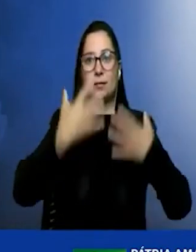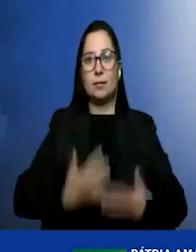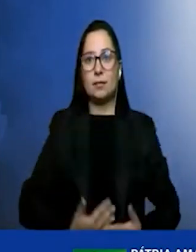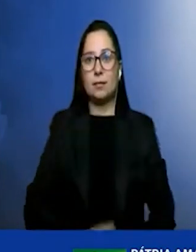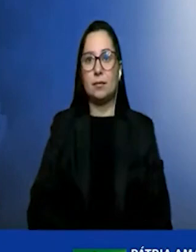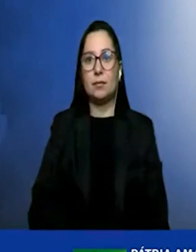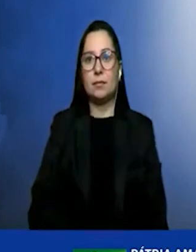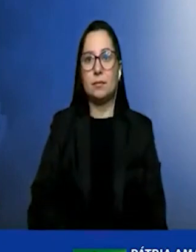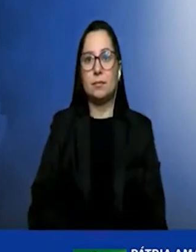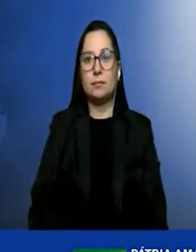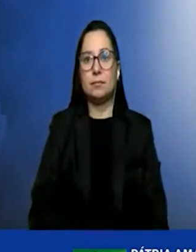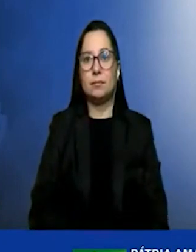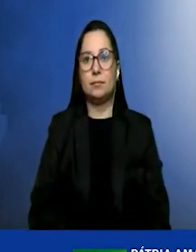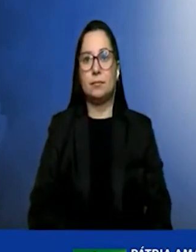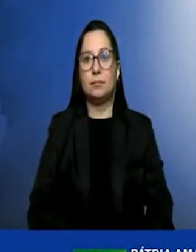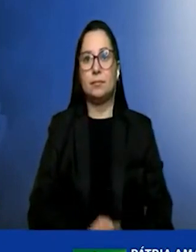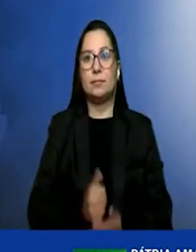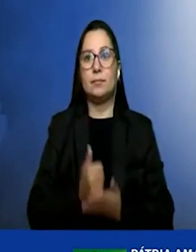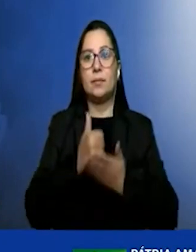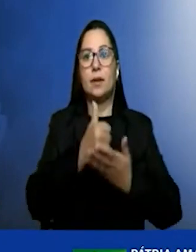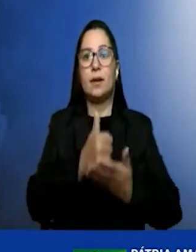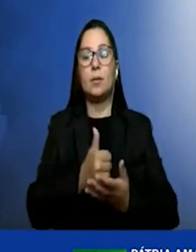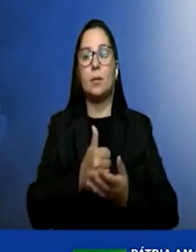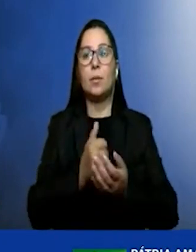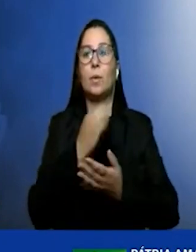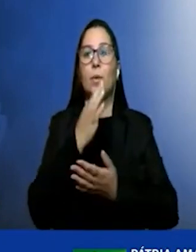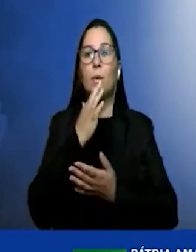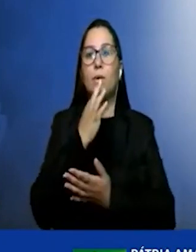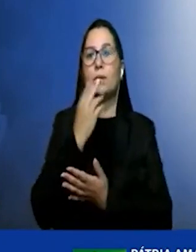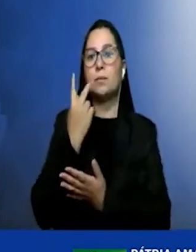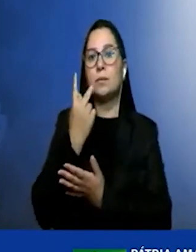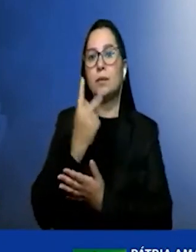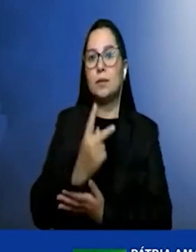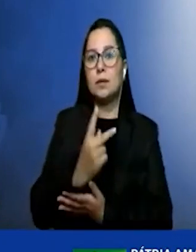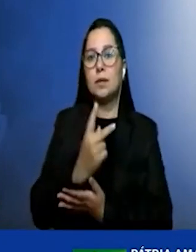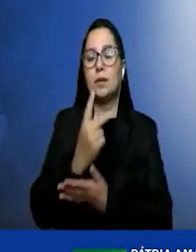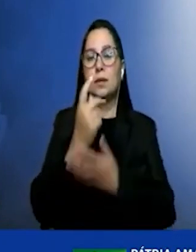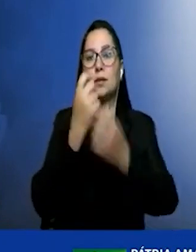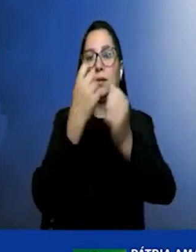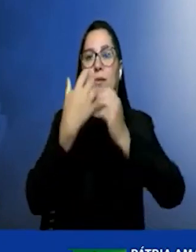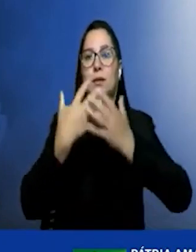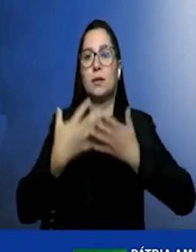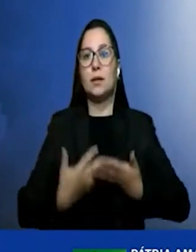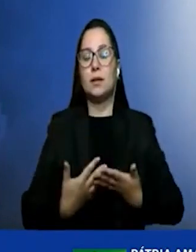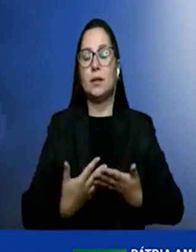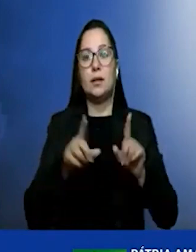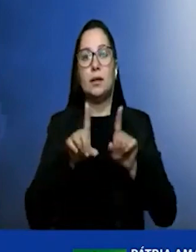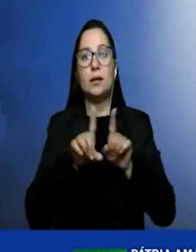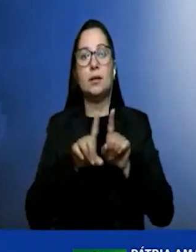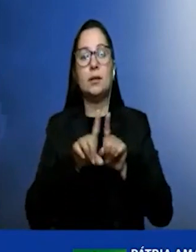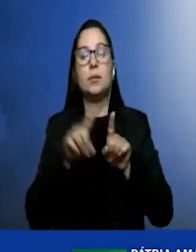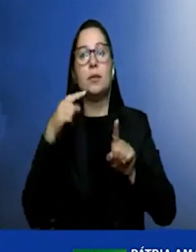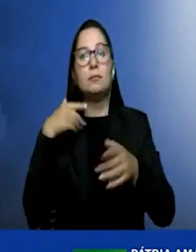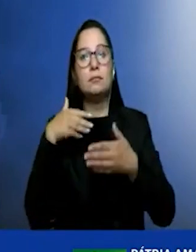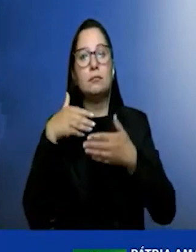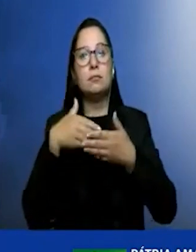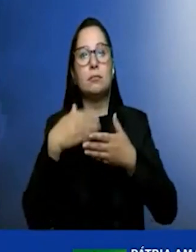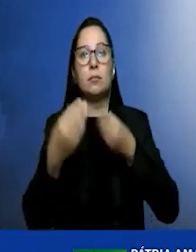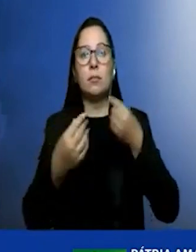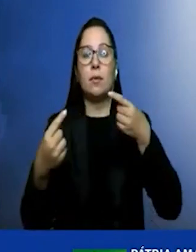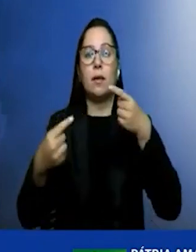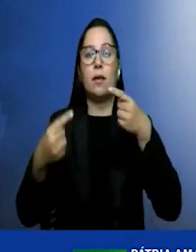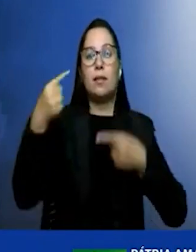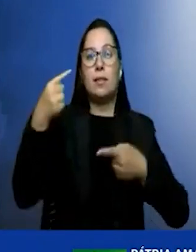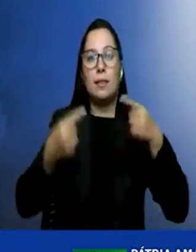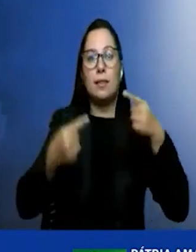contribuir com alguns conhecimentos e estimular dentro do possível esse debate que a